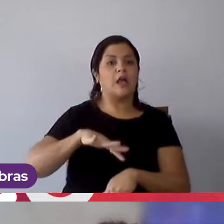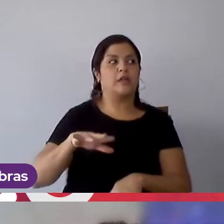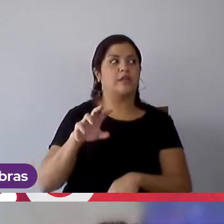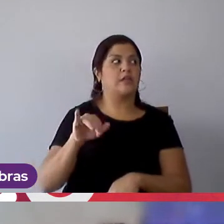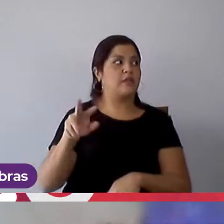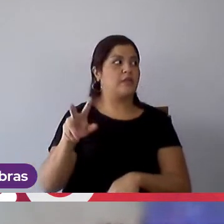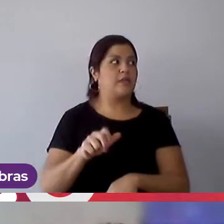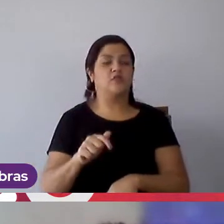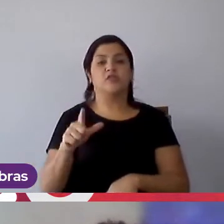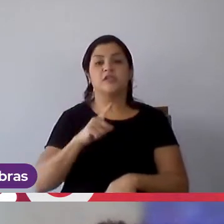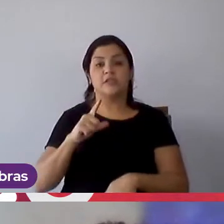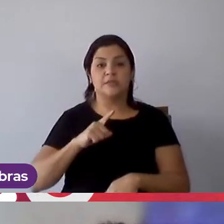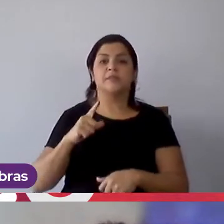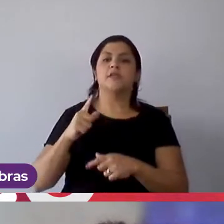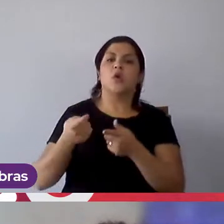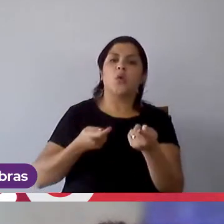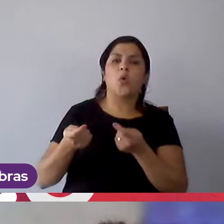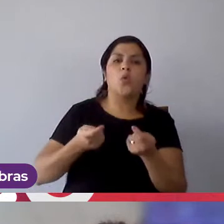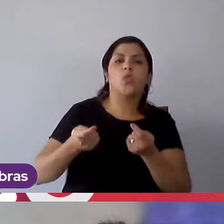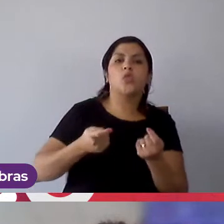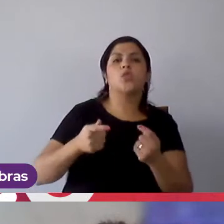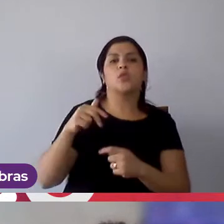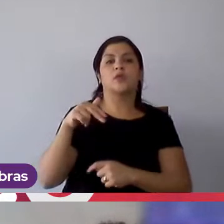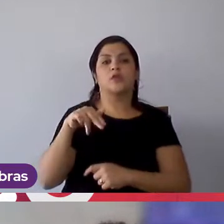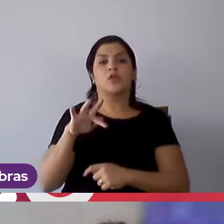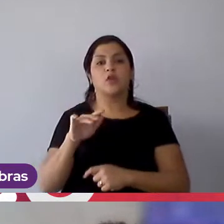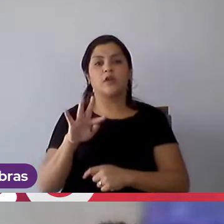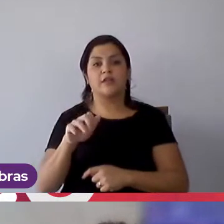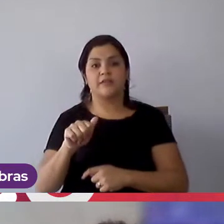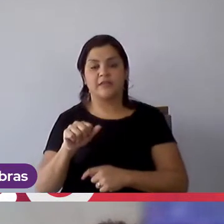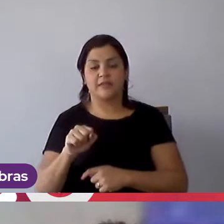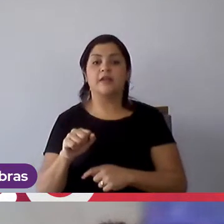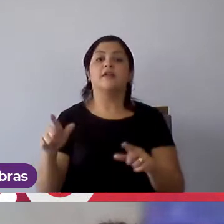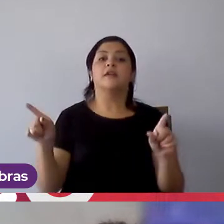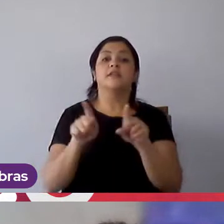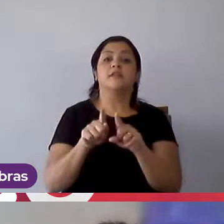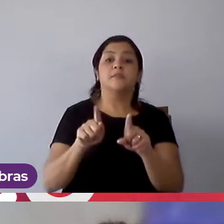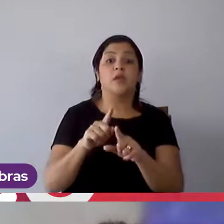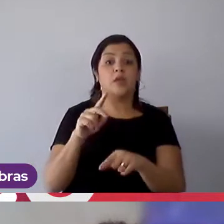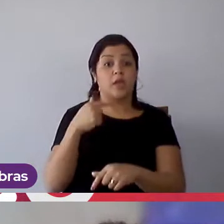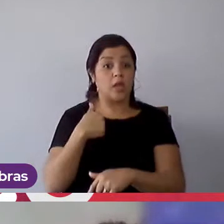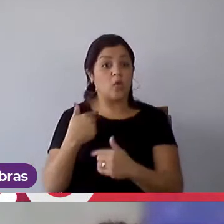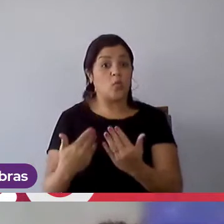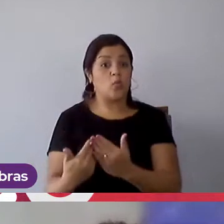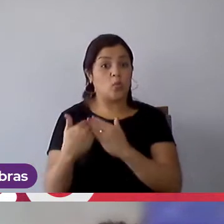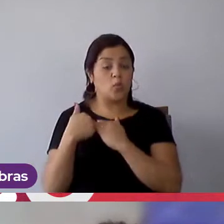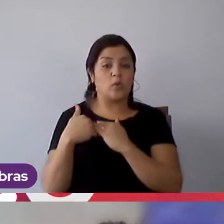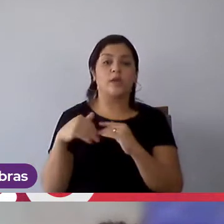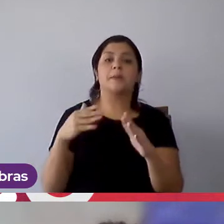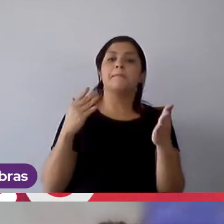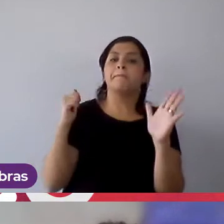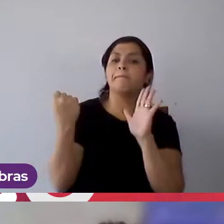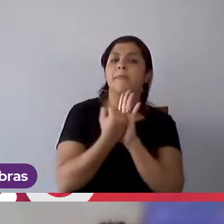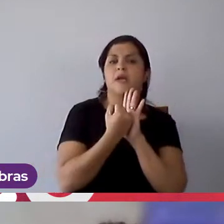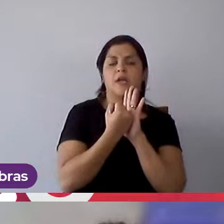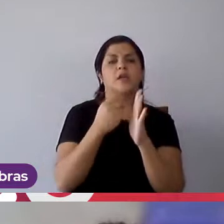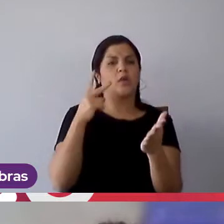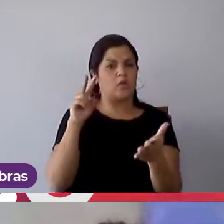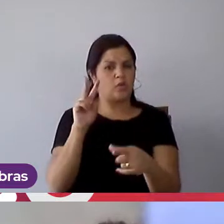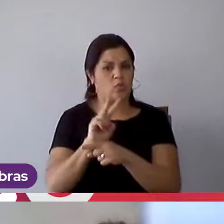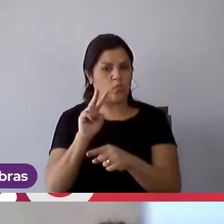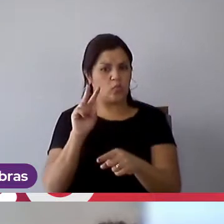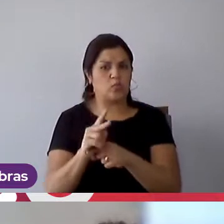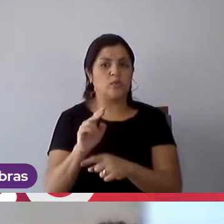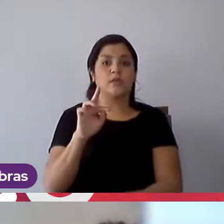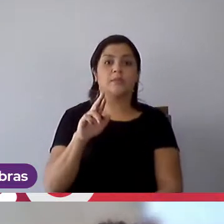abertura de PO, controle das notas, eu cuido também, claro, das nossas ativações da marca, com o